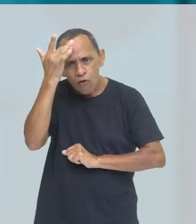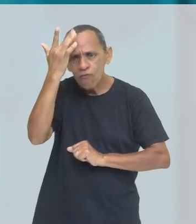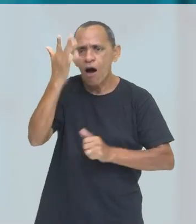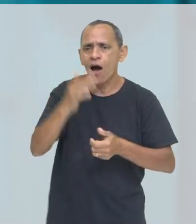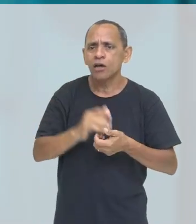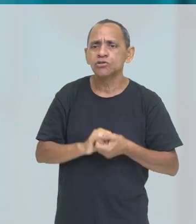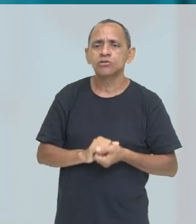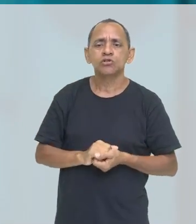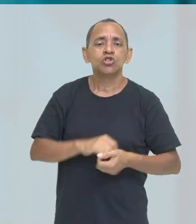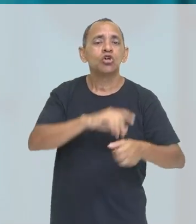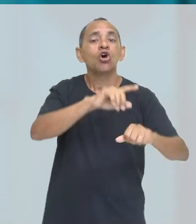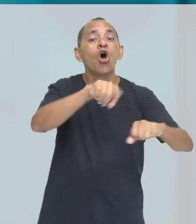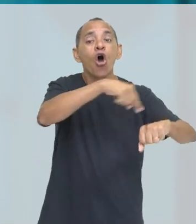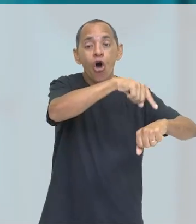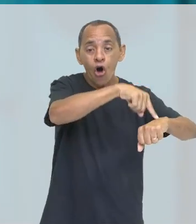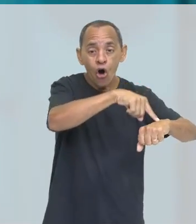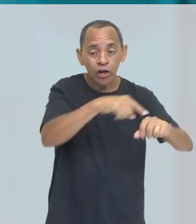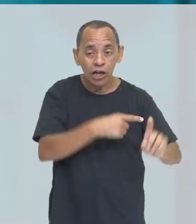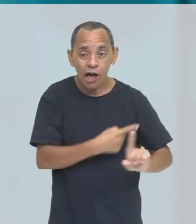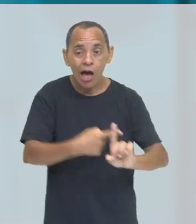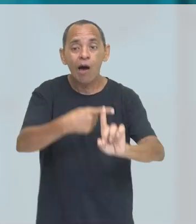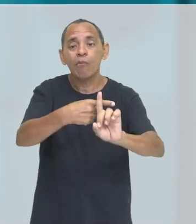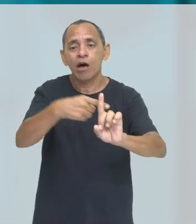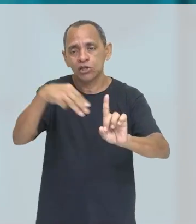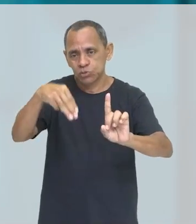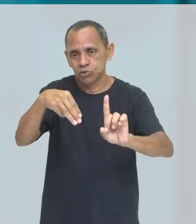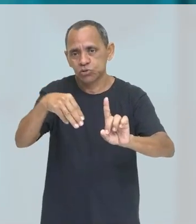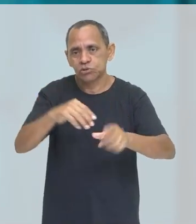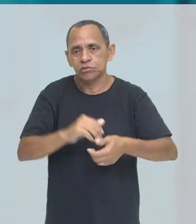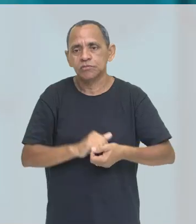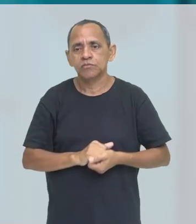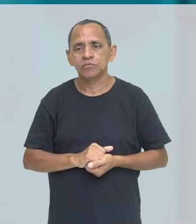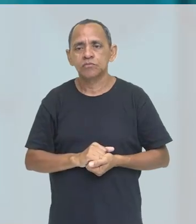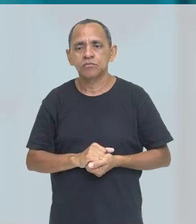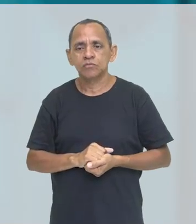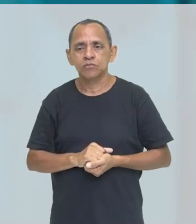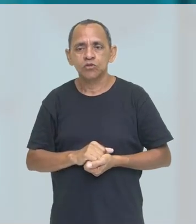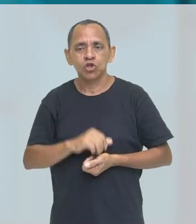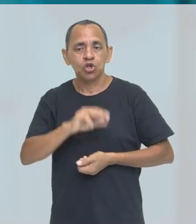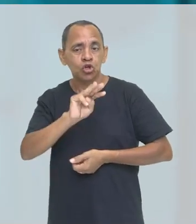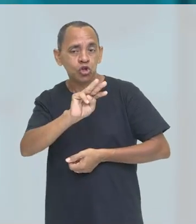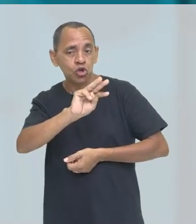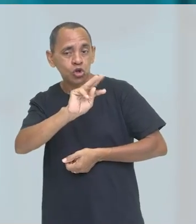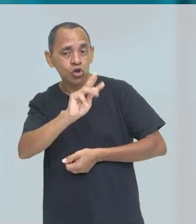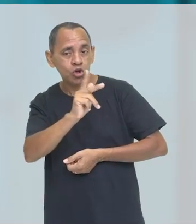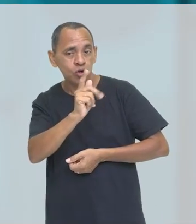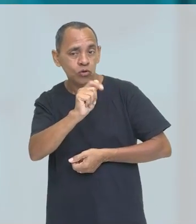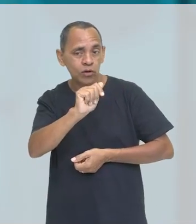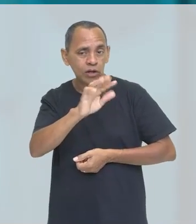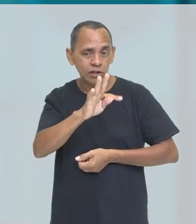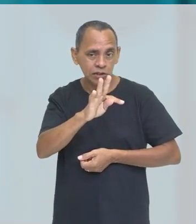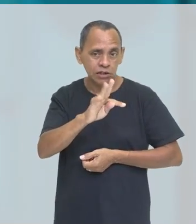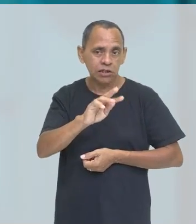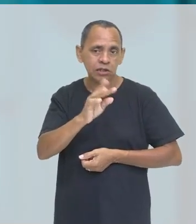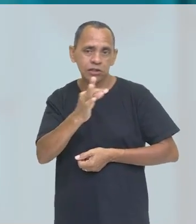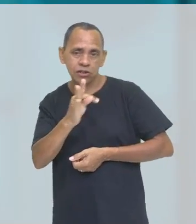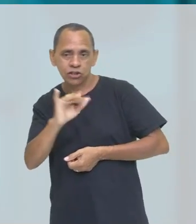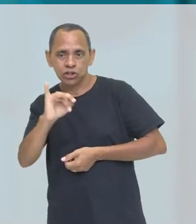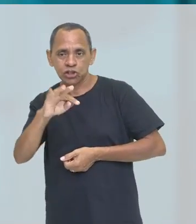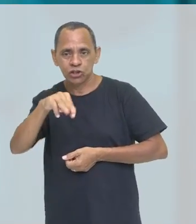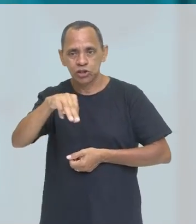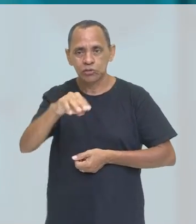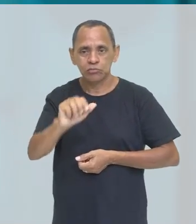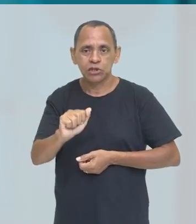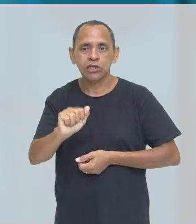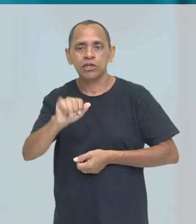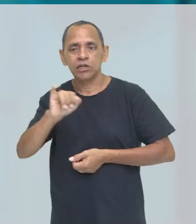minutos. Lembrando que se a pergunta for what time is it? Normalmente, assim, todas as vezes que alguém perguntar o horário para